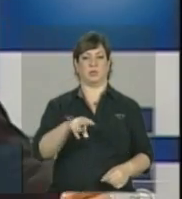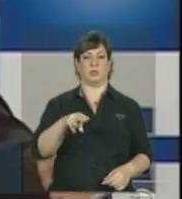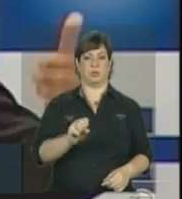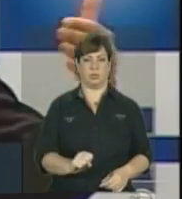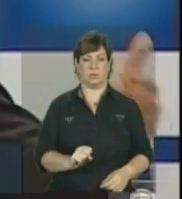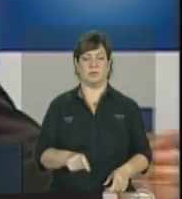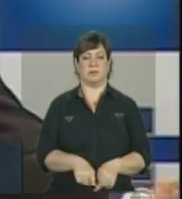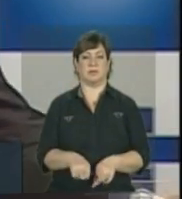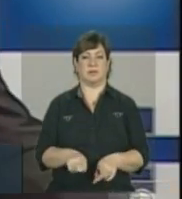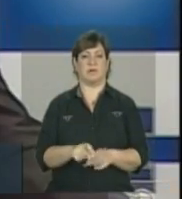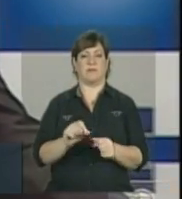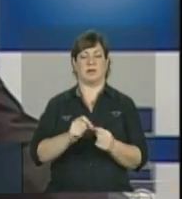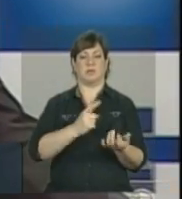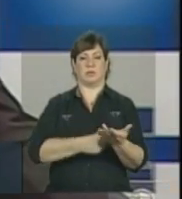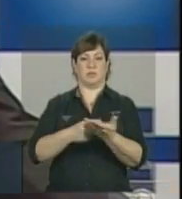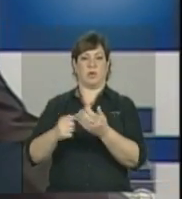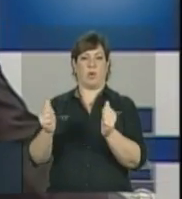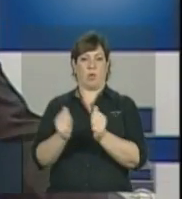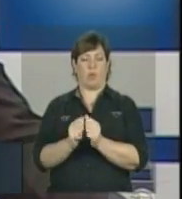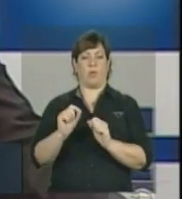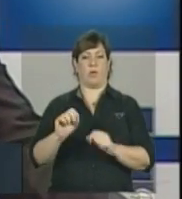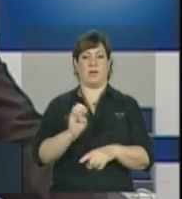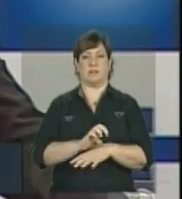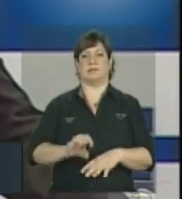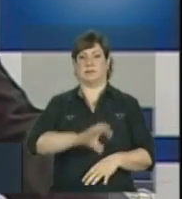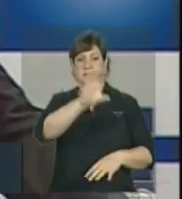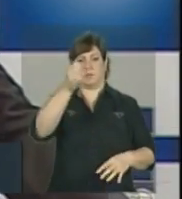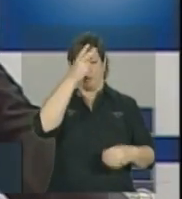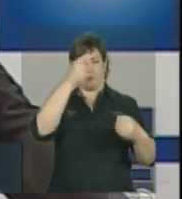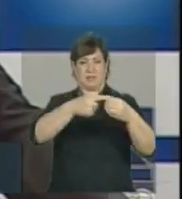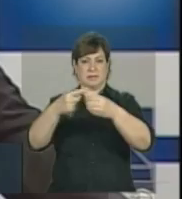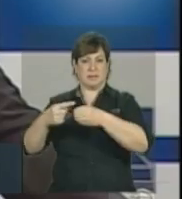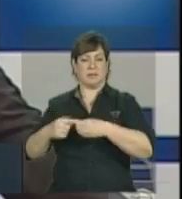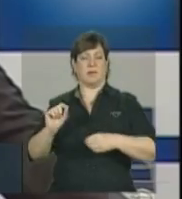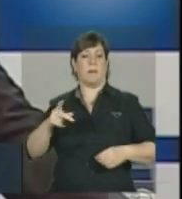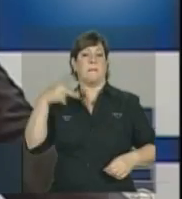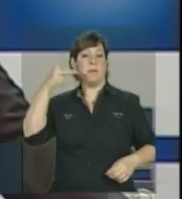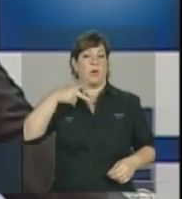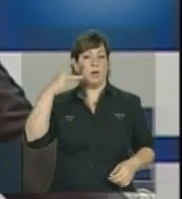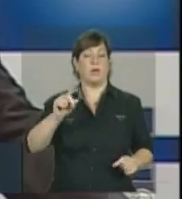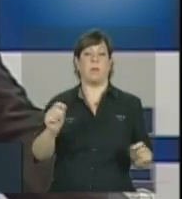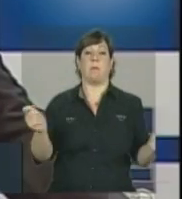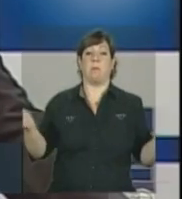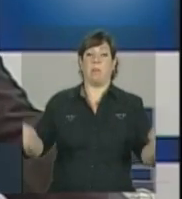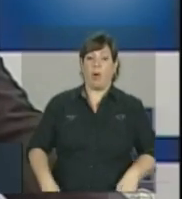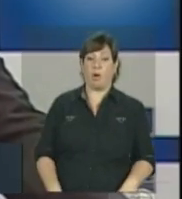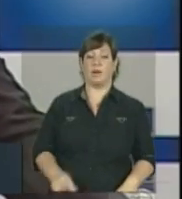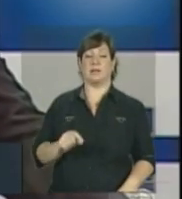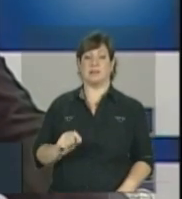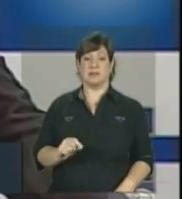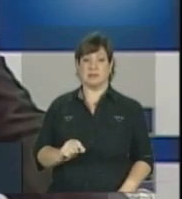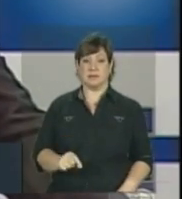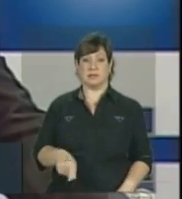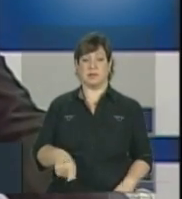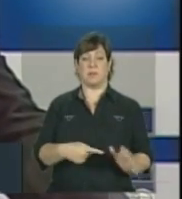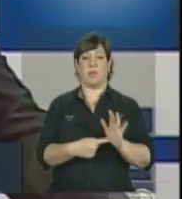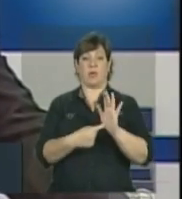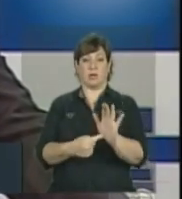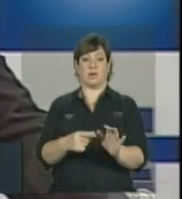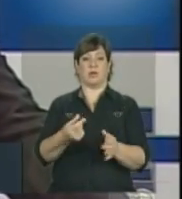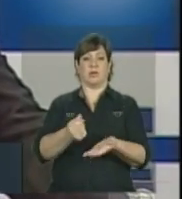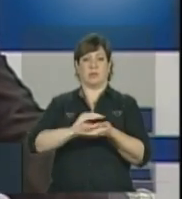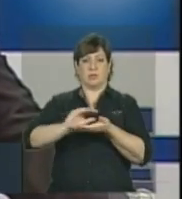pactou com os estados e municípios, sobretudo aquelas políticas que podem significar incentivos